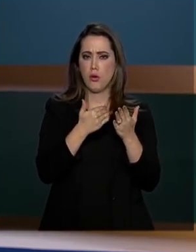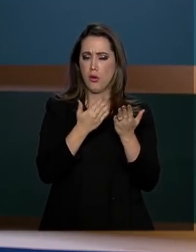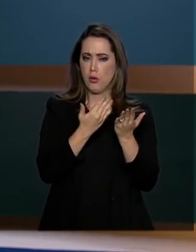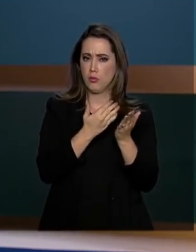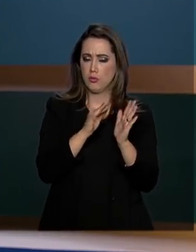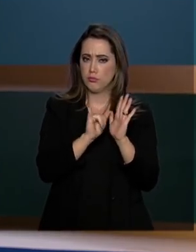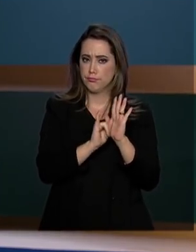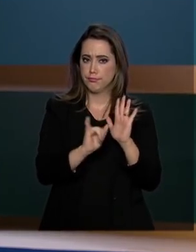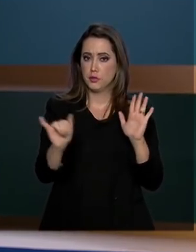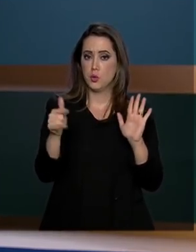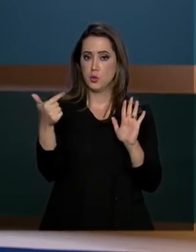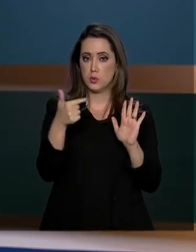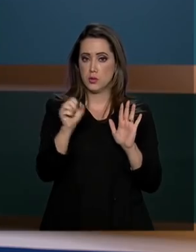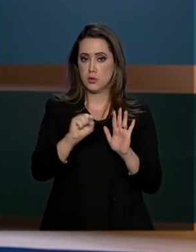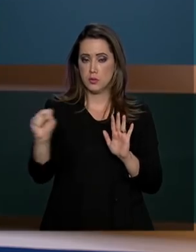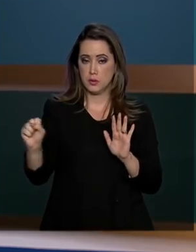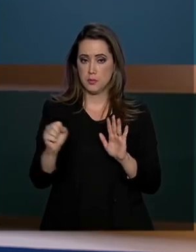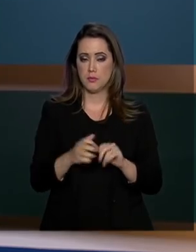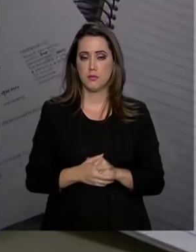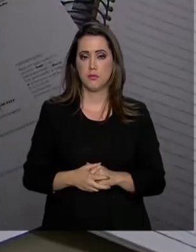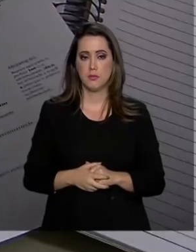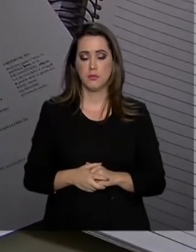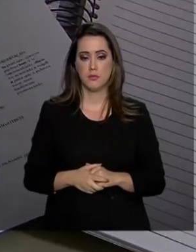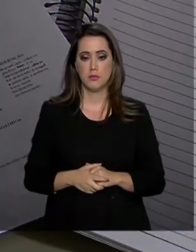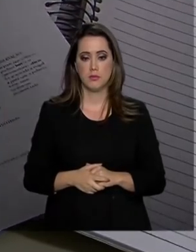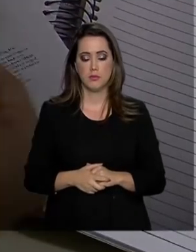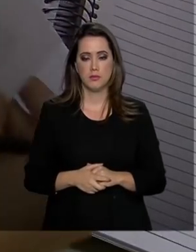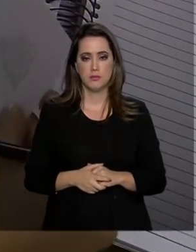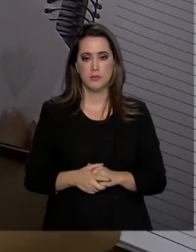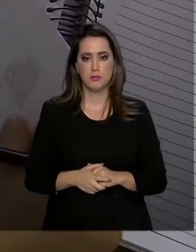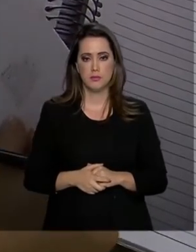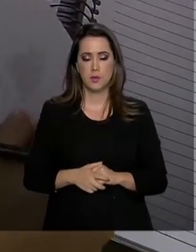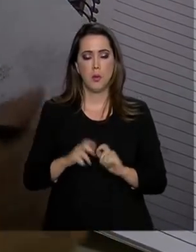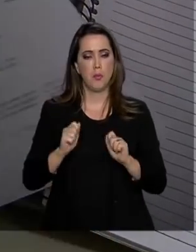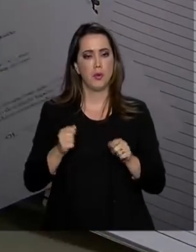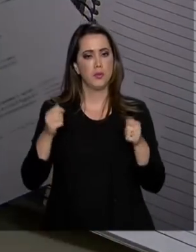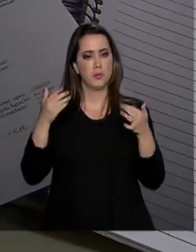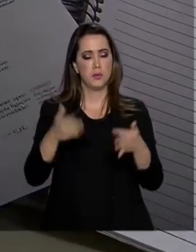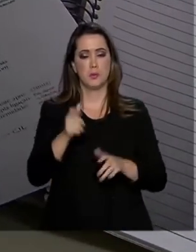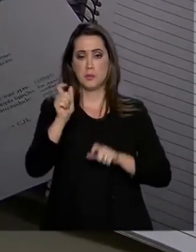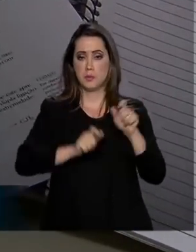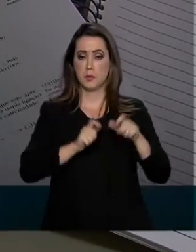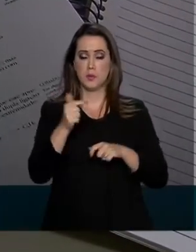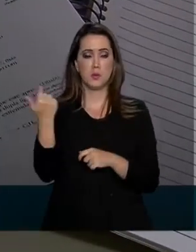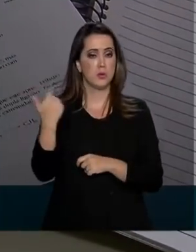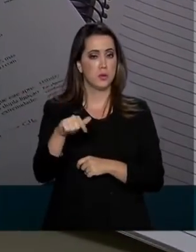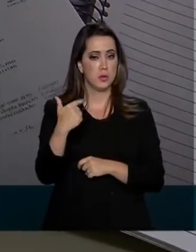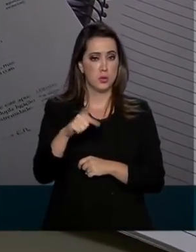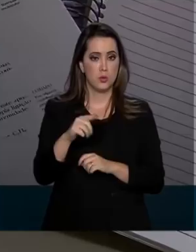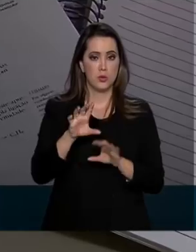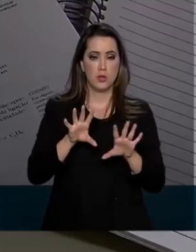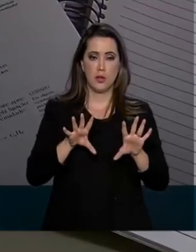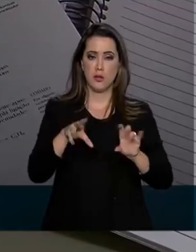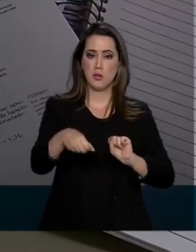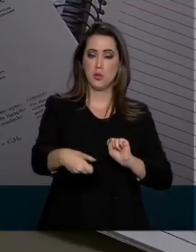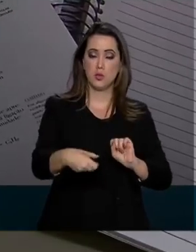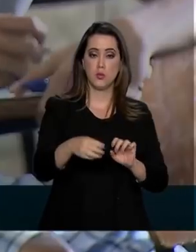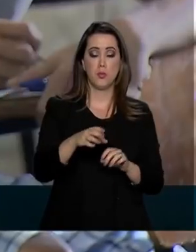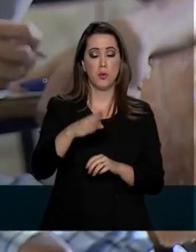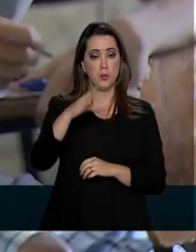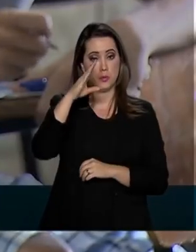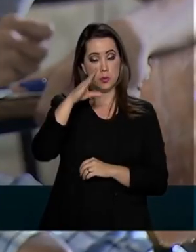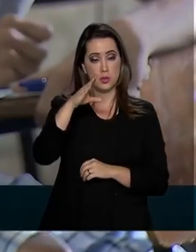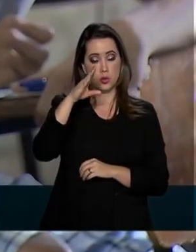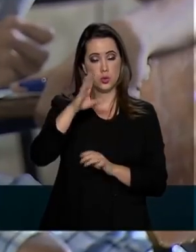do segundo semestre do programa. Podem participar candidatos que não tenham diploma de ensino superior